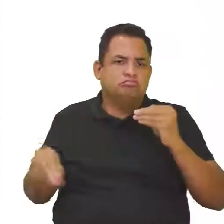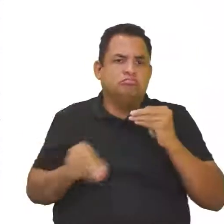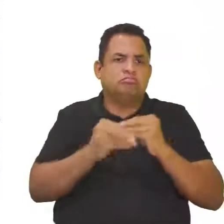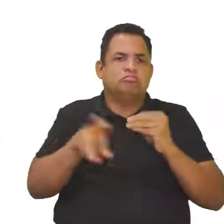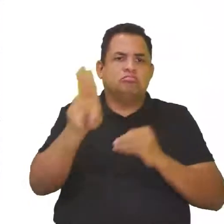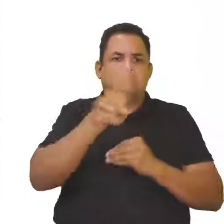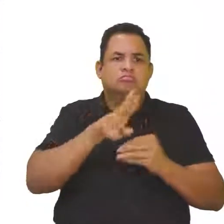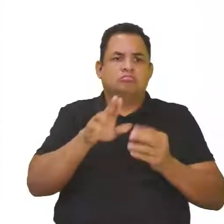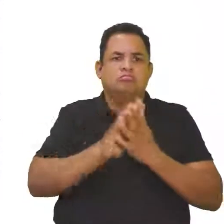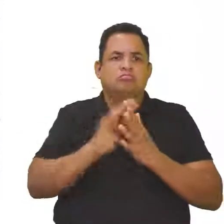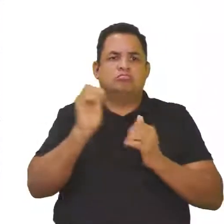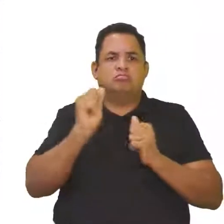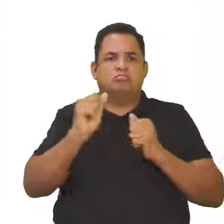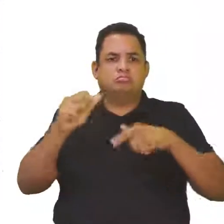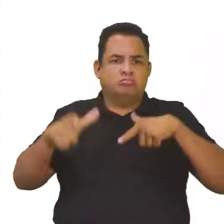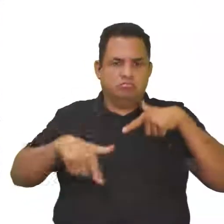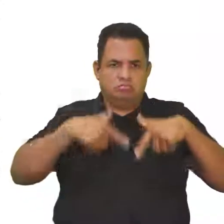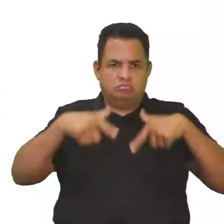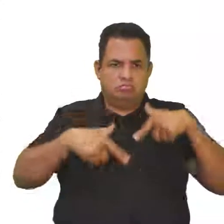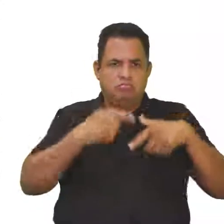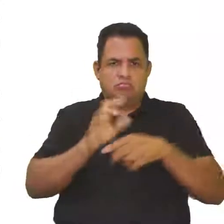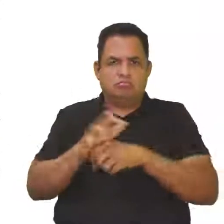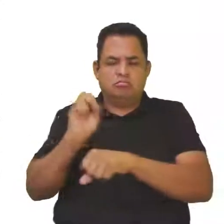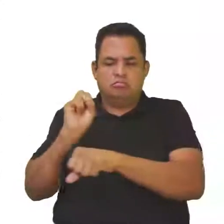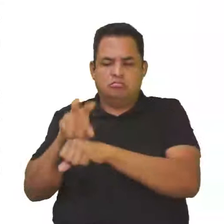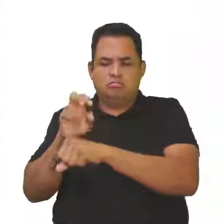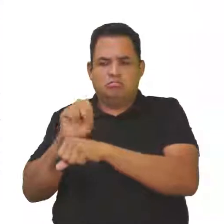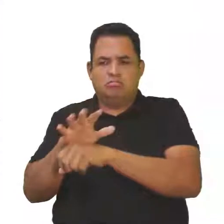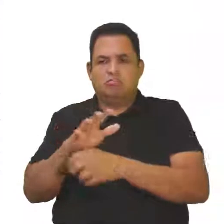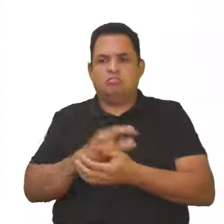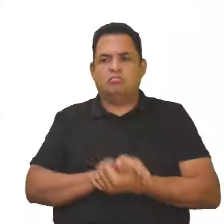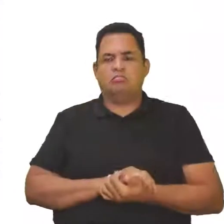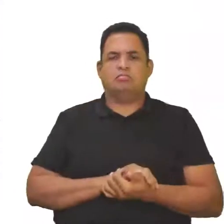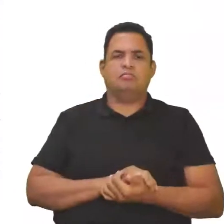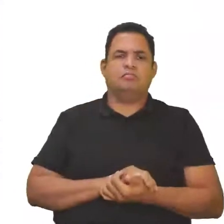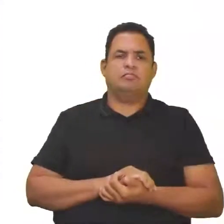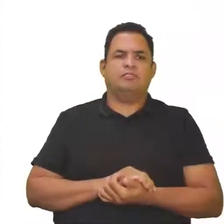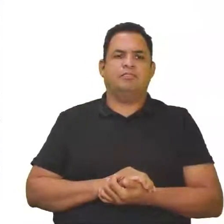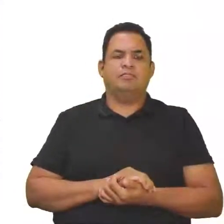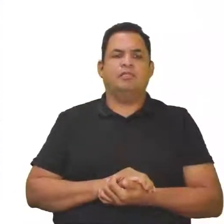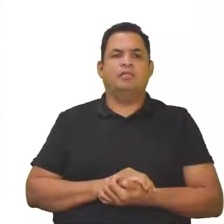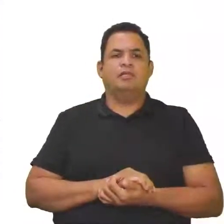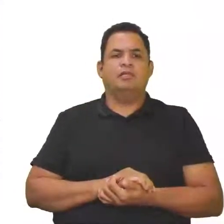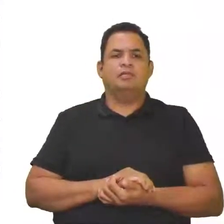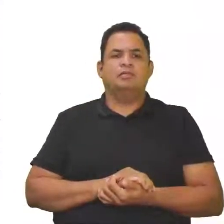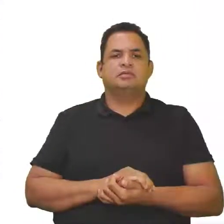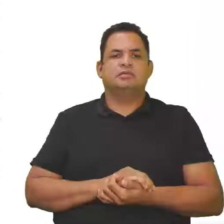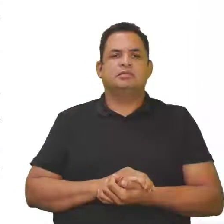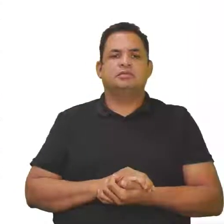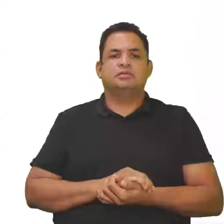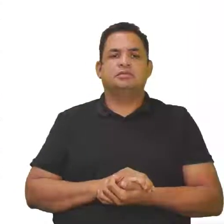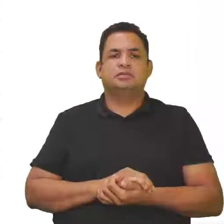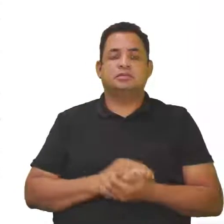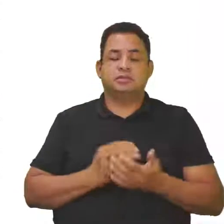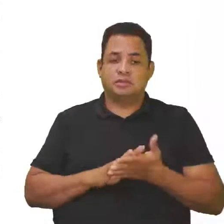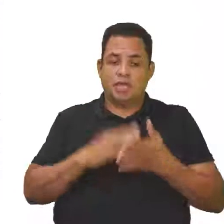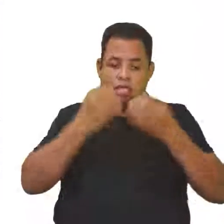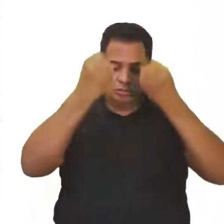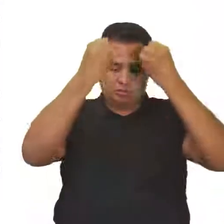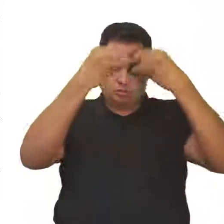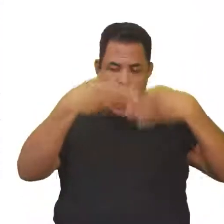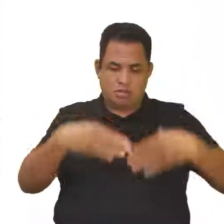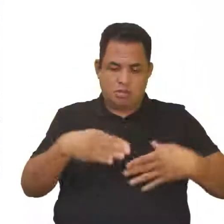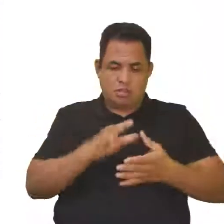aditivos usados na fabricação de agrotóxicos e afins. Então, ele está falando aqui que essa